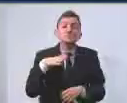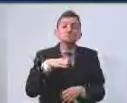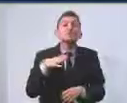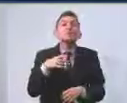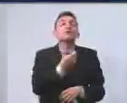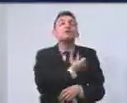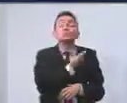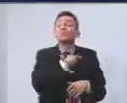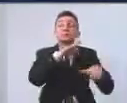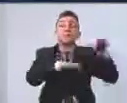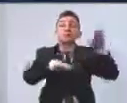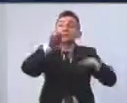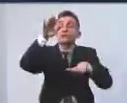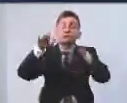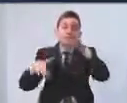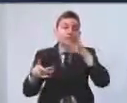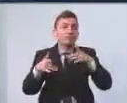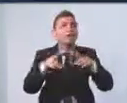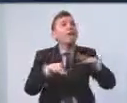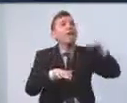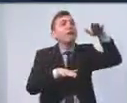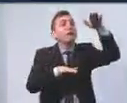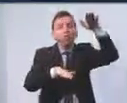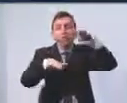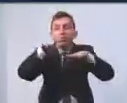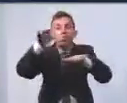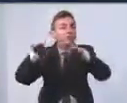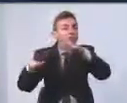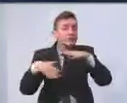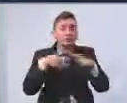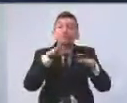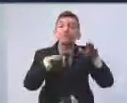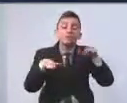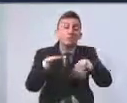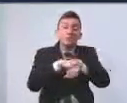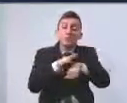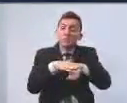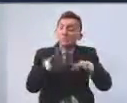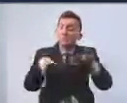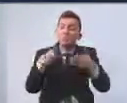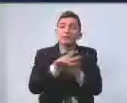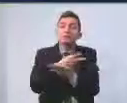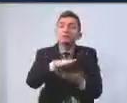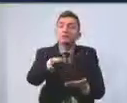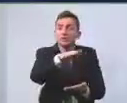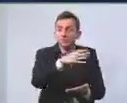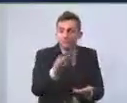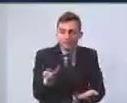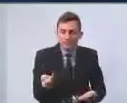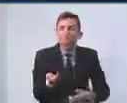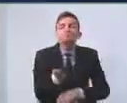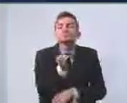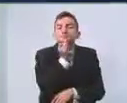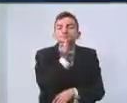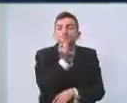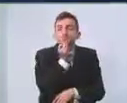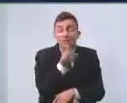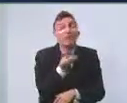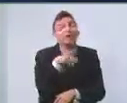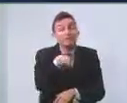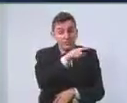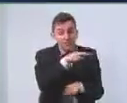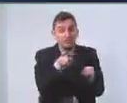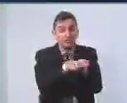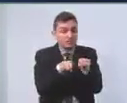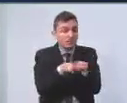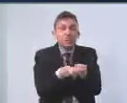sazonal, de maior ou menor, dependendo do momento da situação, isso é fato. E também nós não podemos